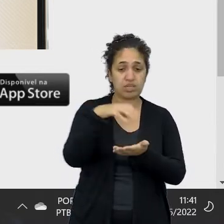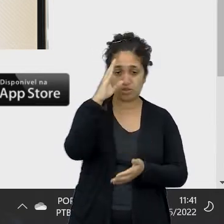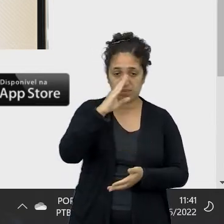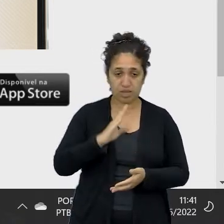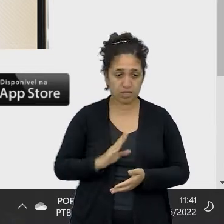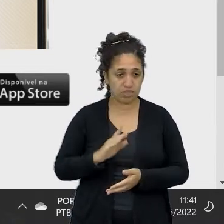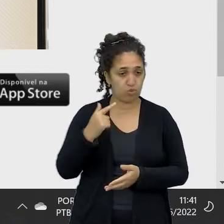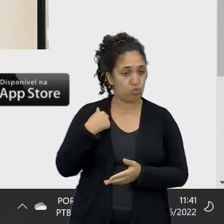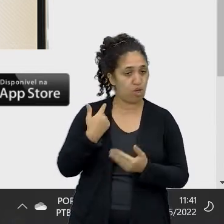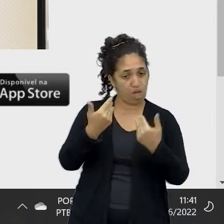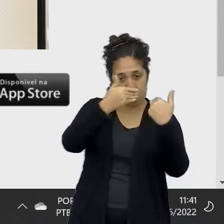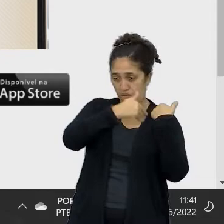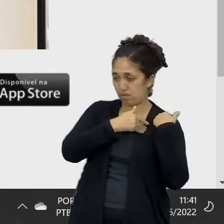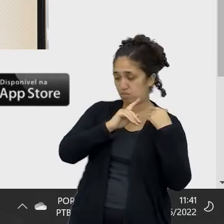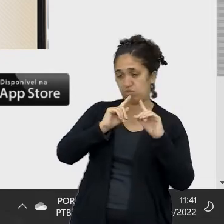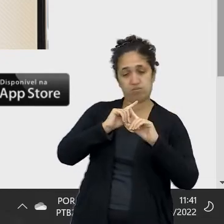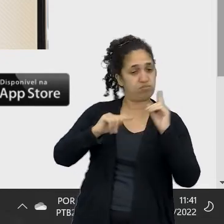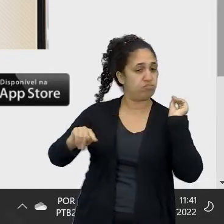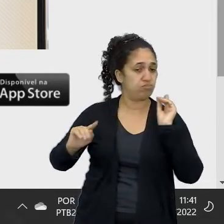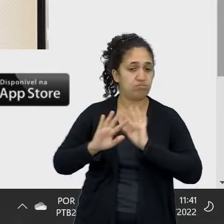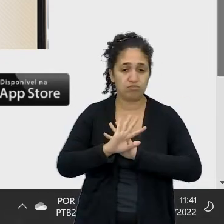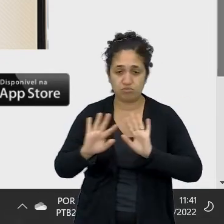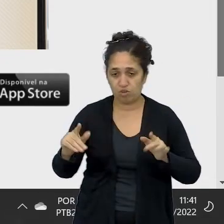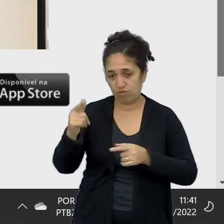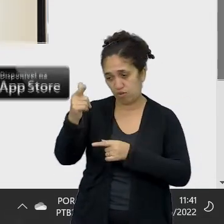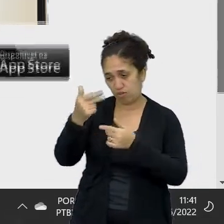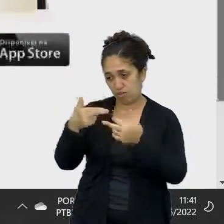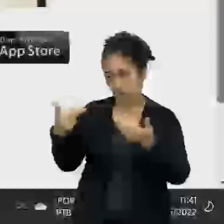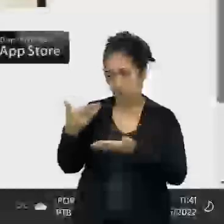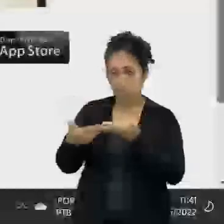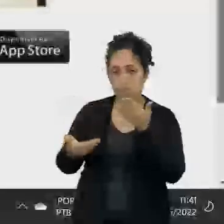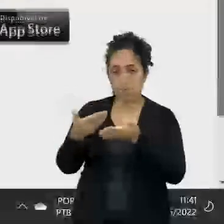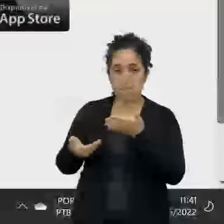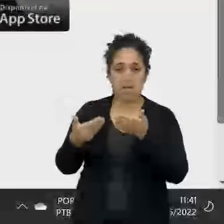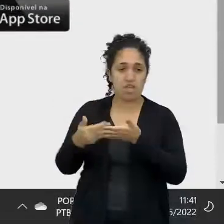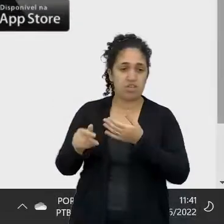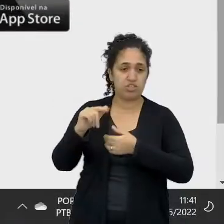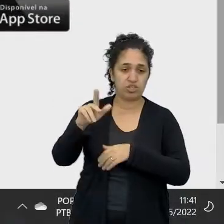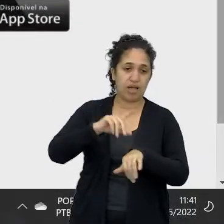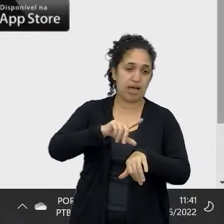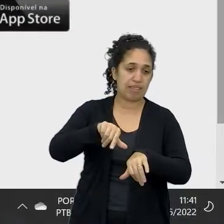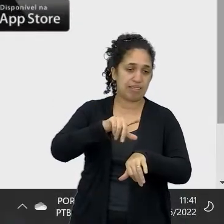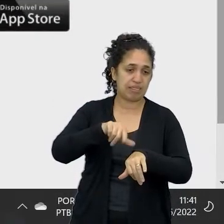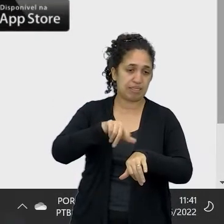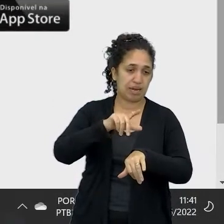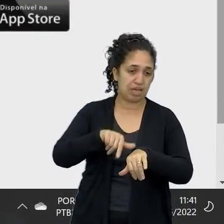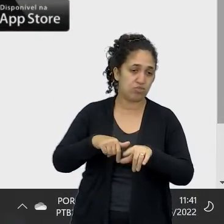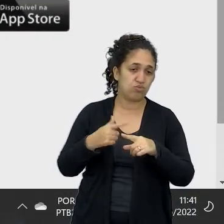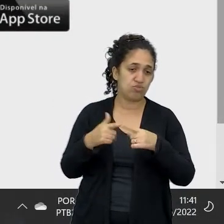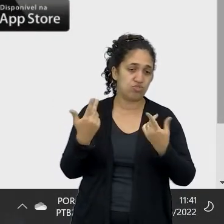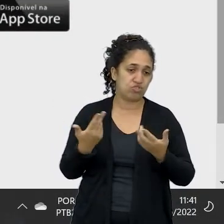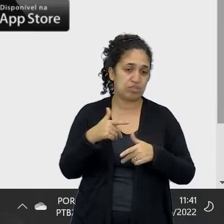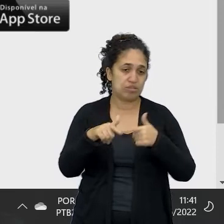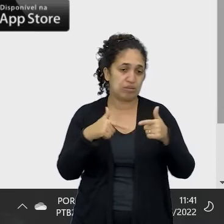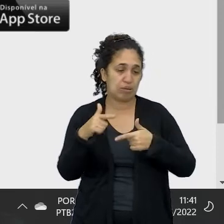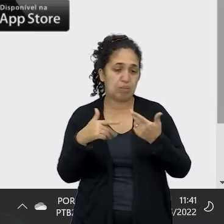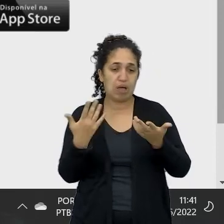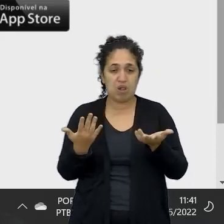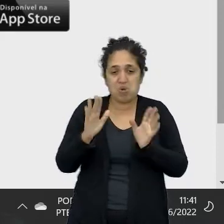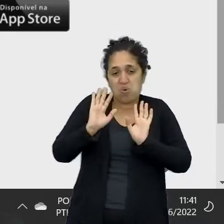assume qualquer responsabilidade por perdas ou danos decorrentes a eventuais atrasos ou